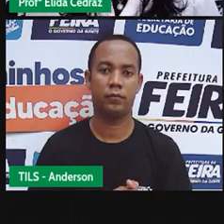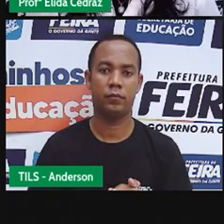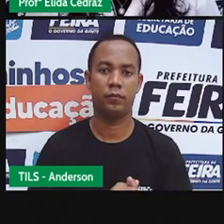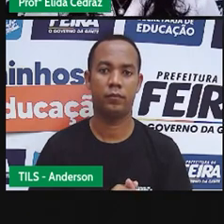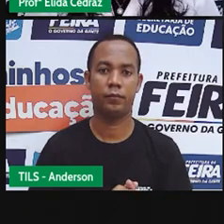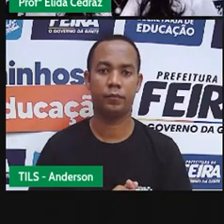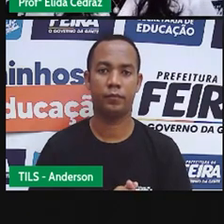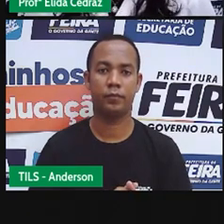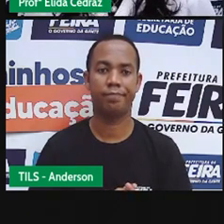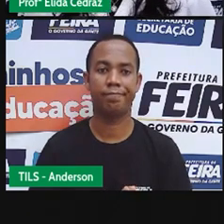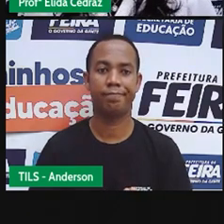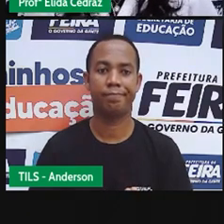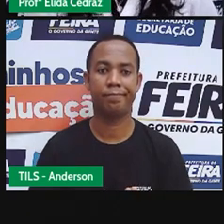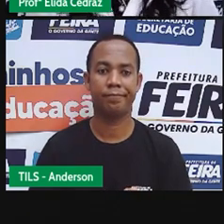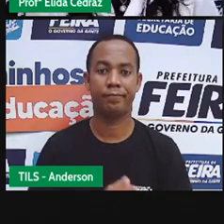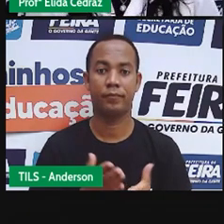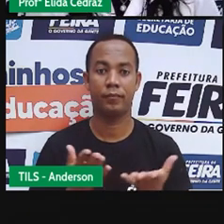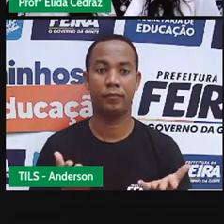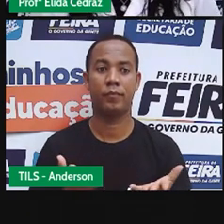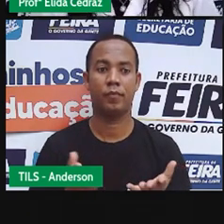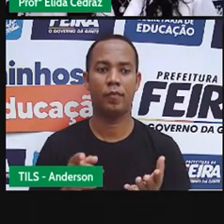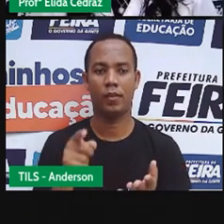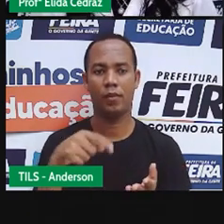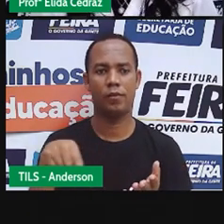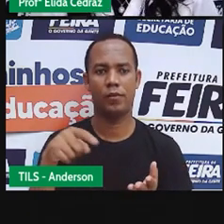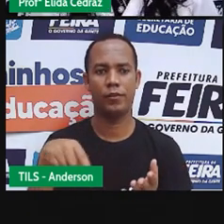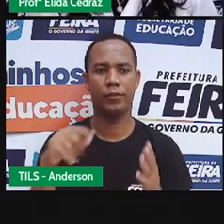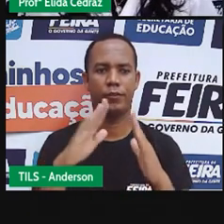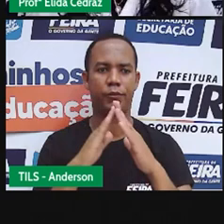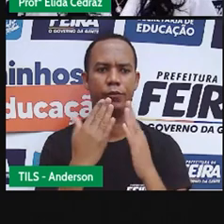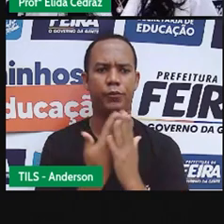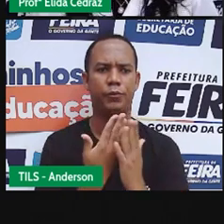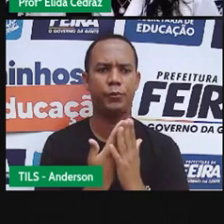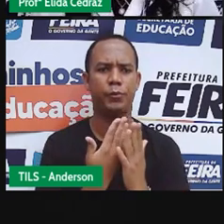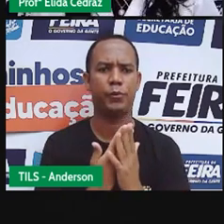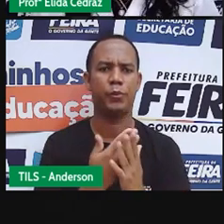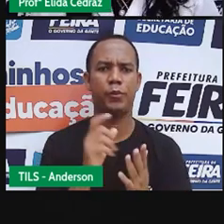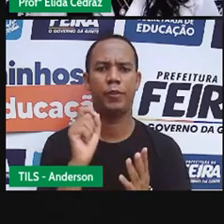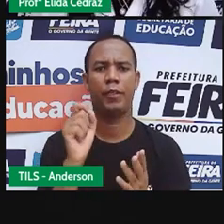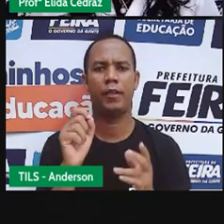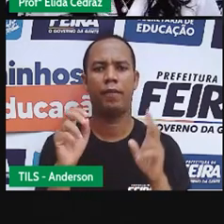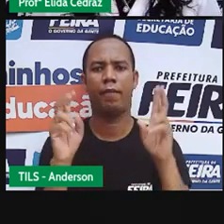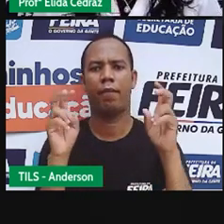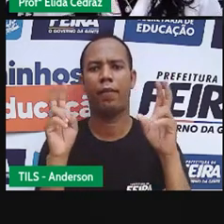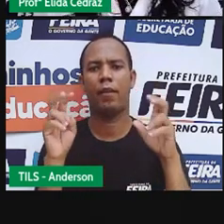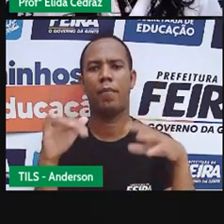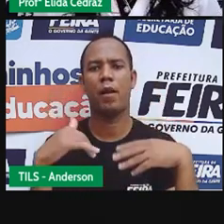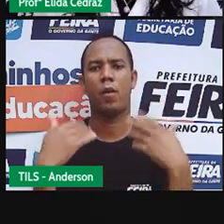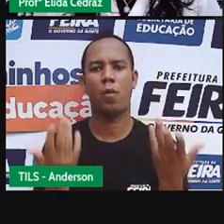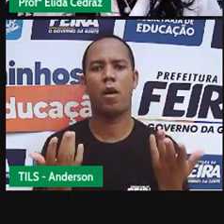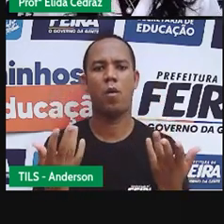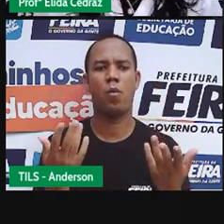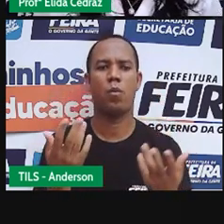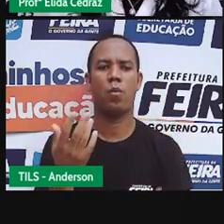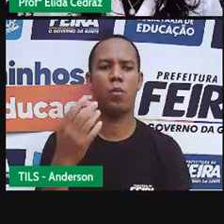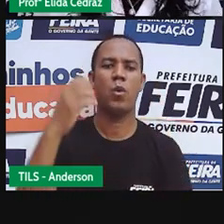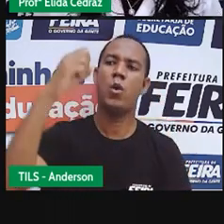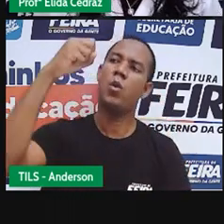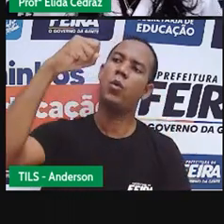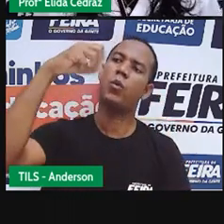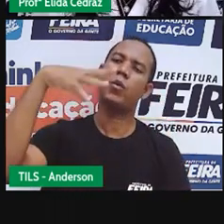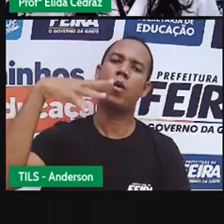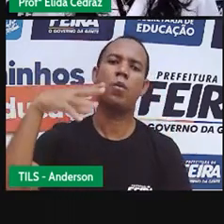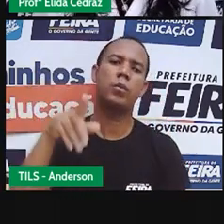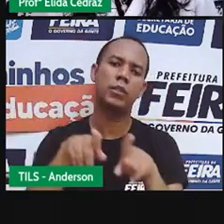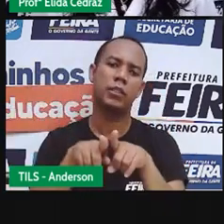Nas últimas aulas, nós temos estudado sobre o sol, o sol e as cores, que algumas cores, como as cores